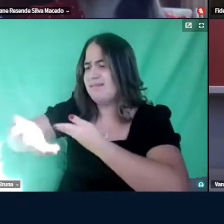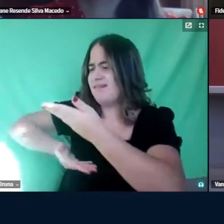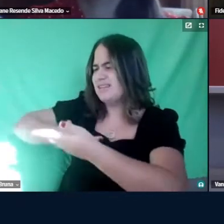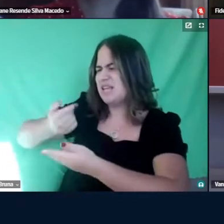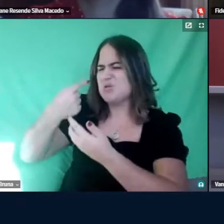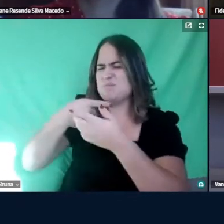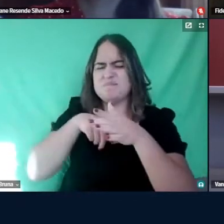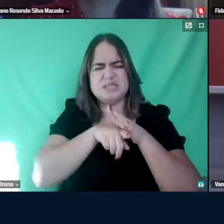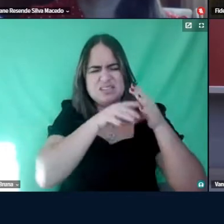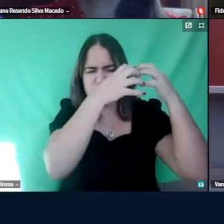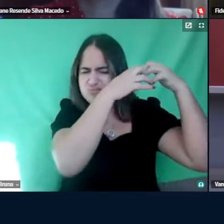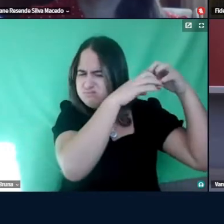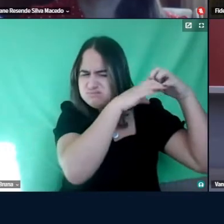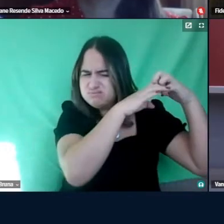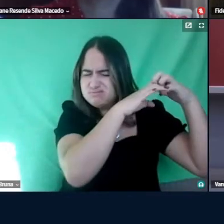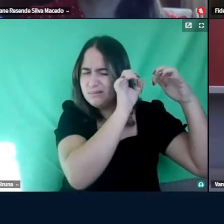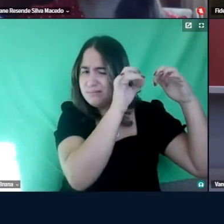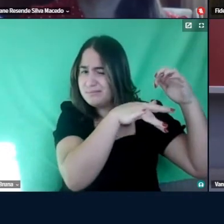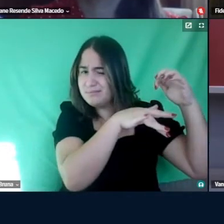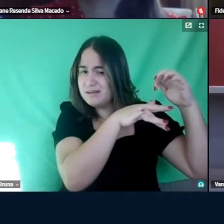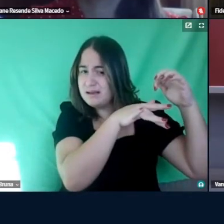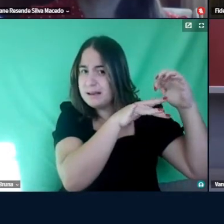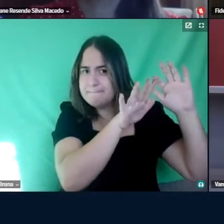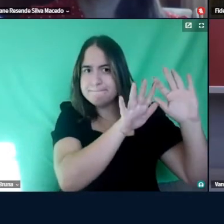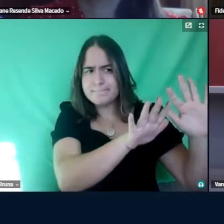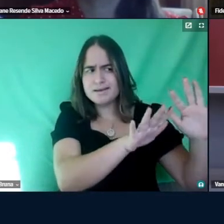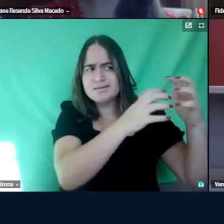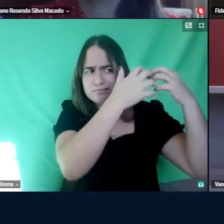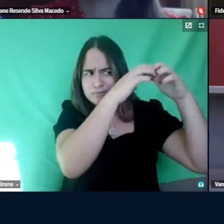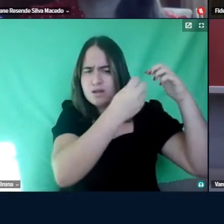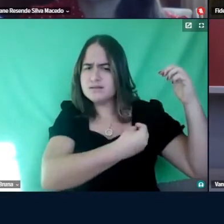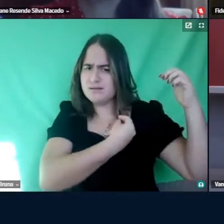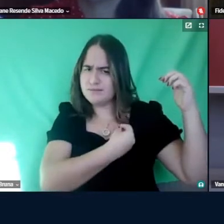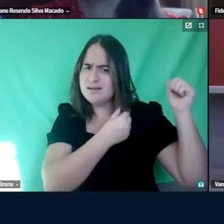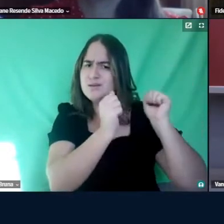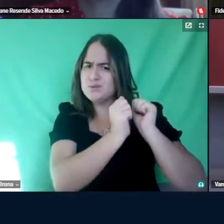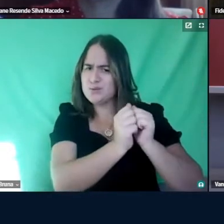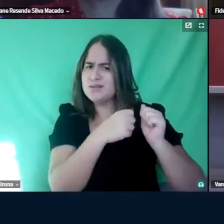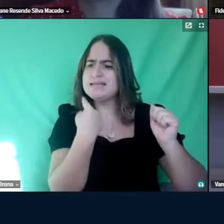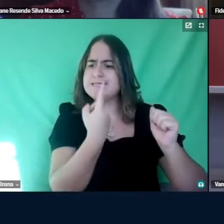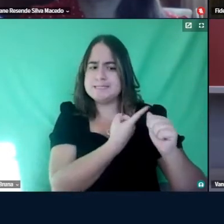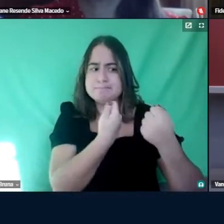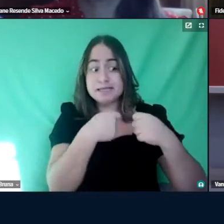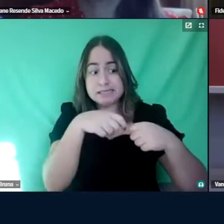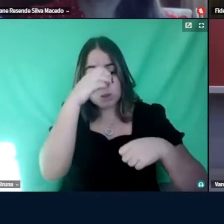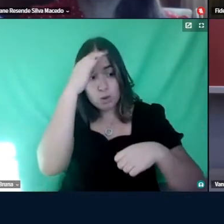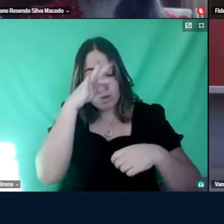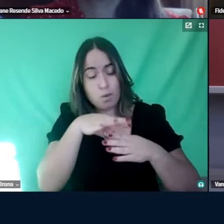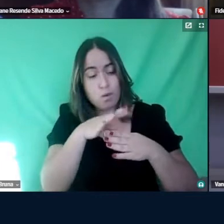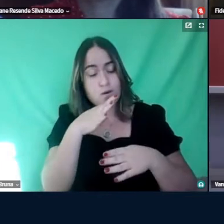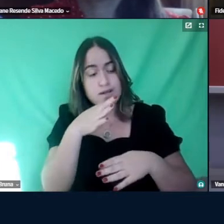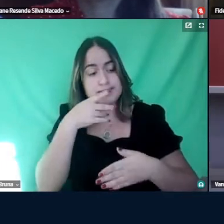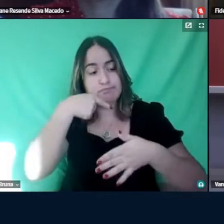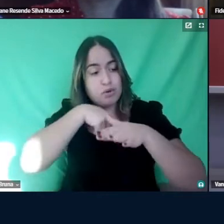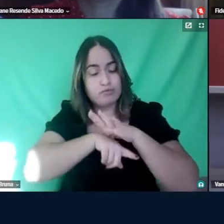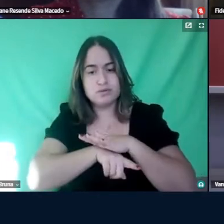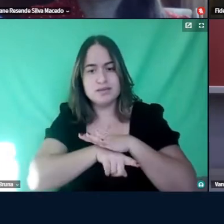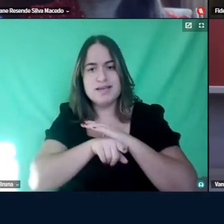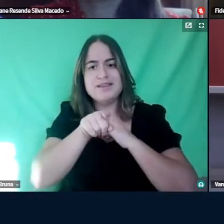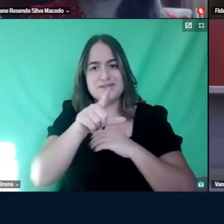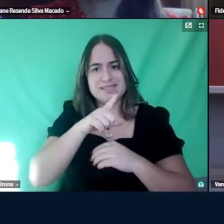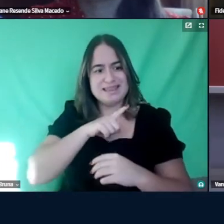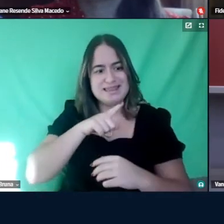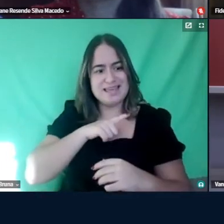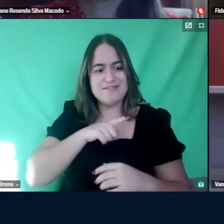cognição, mas a cognição está presente, né, nós precisamos conhecer, e você se arriscou nesse